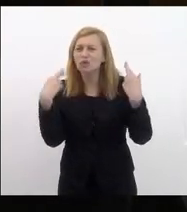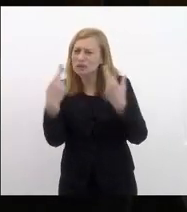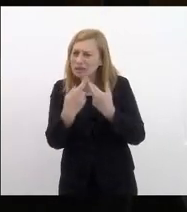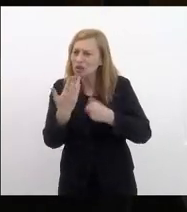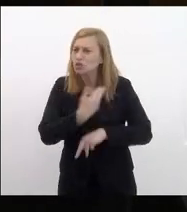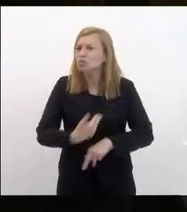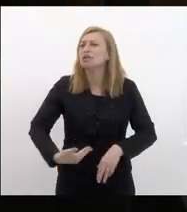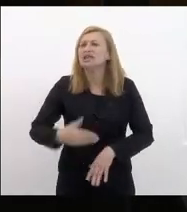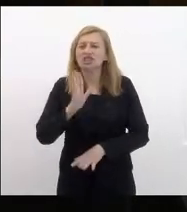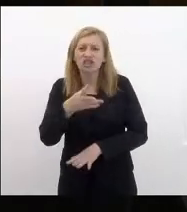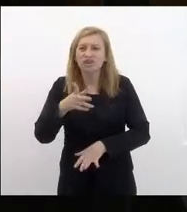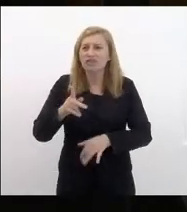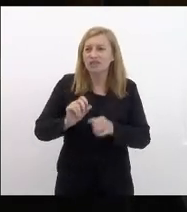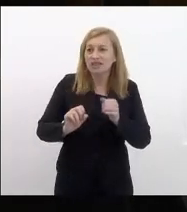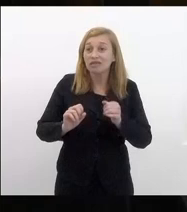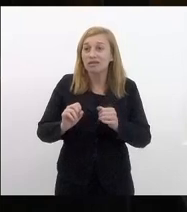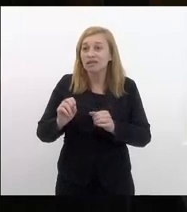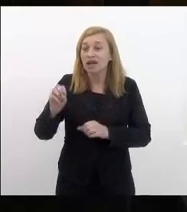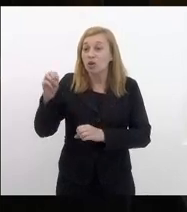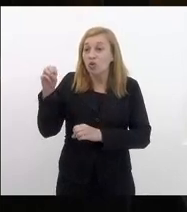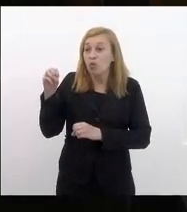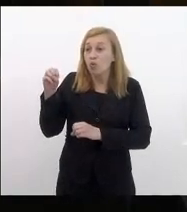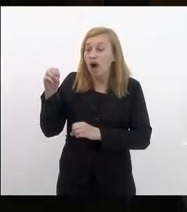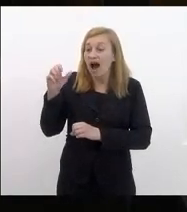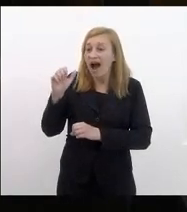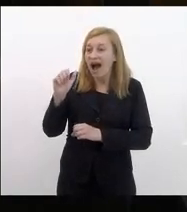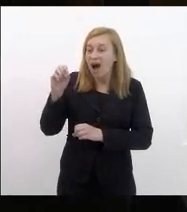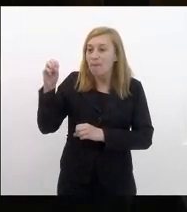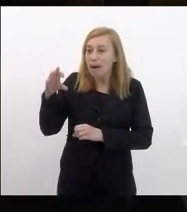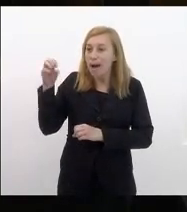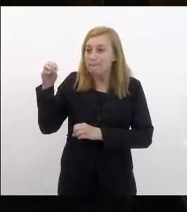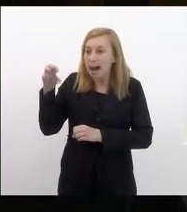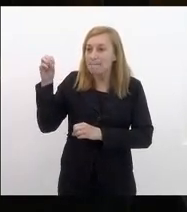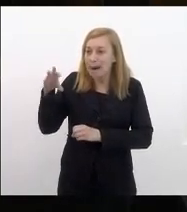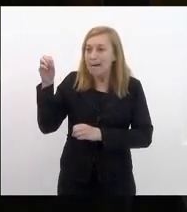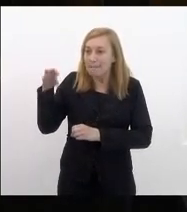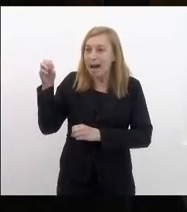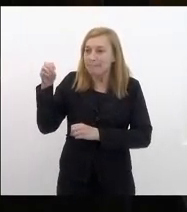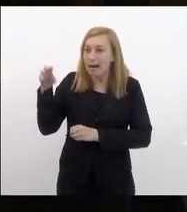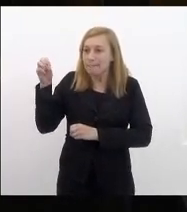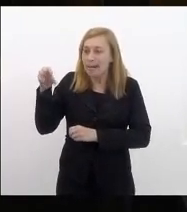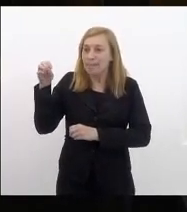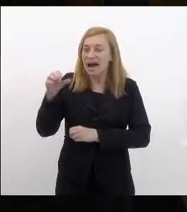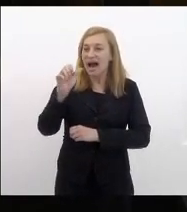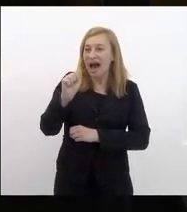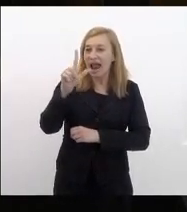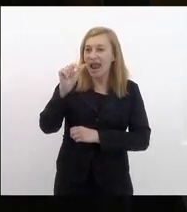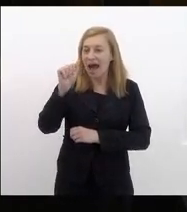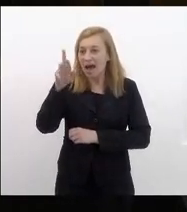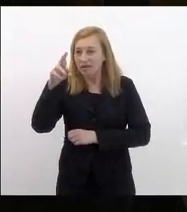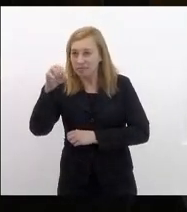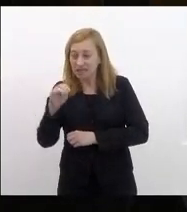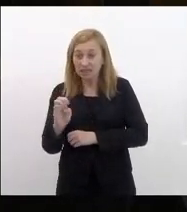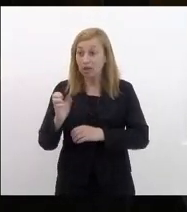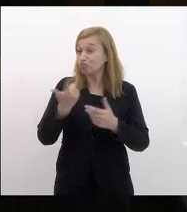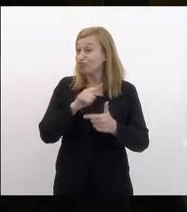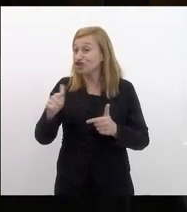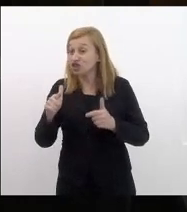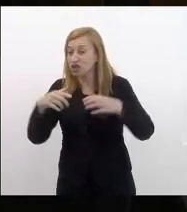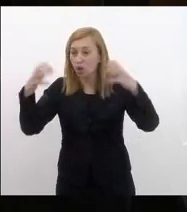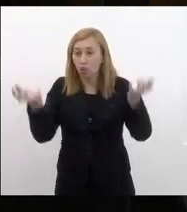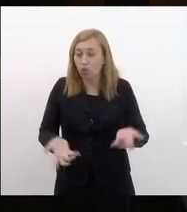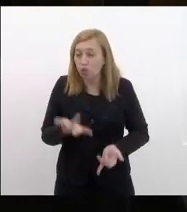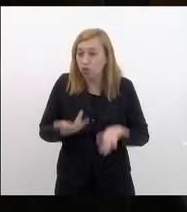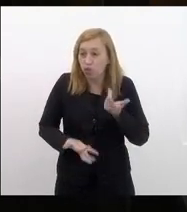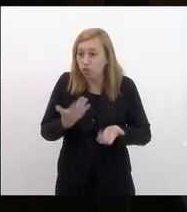que nós fizemos e aí tocou o alarme né foi um alarme falso graças a deus não tinha problema nenhum de incêndio no prédio né do